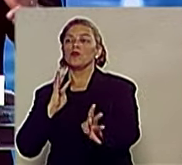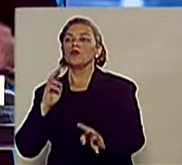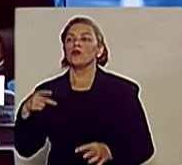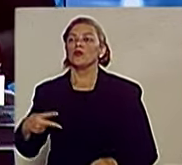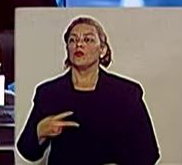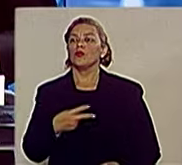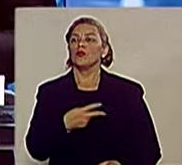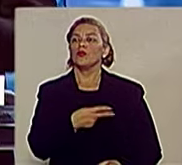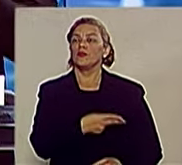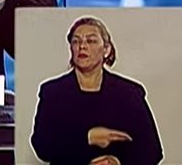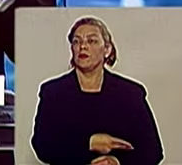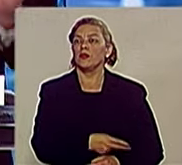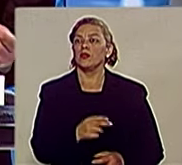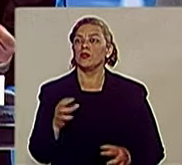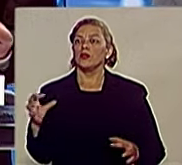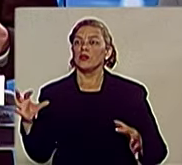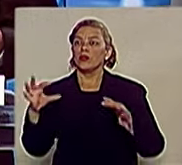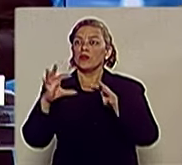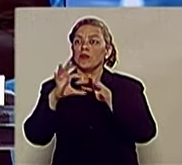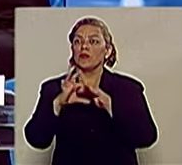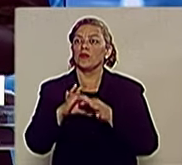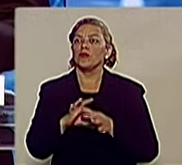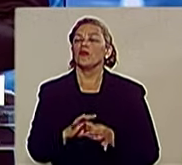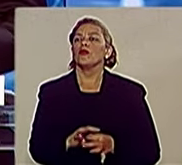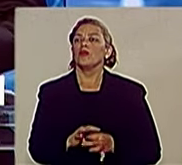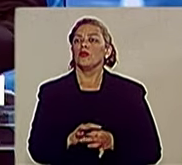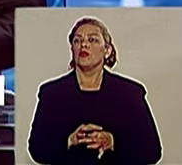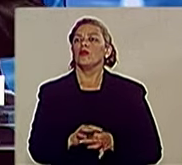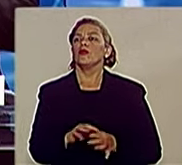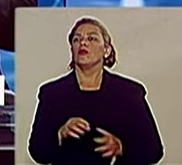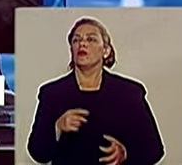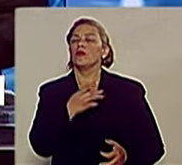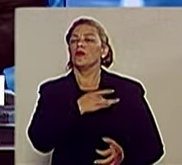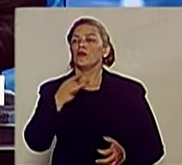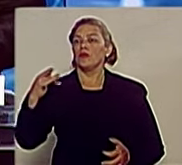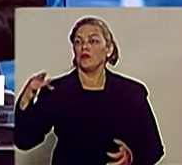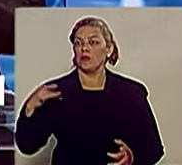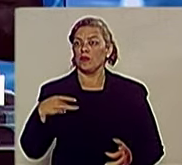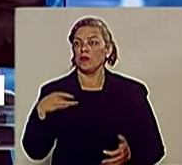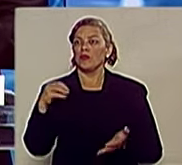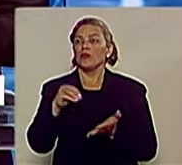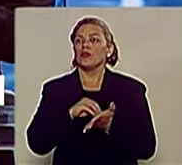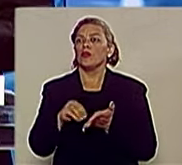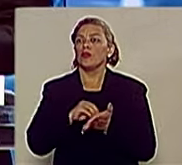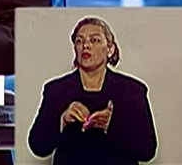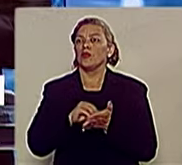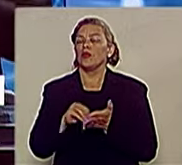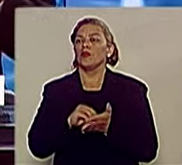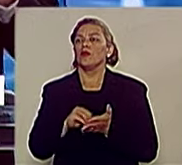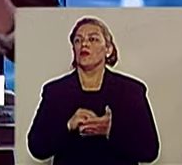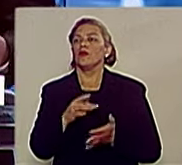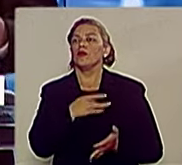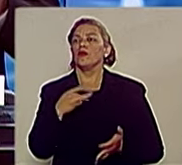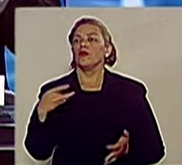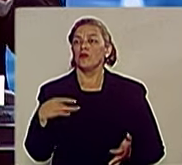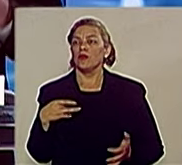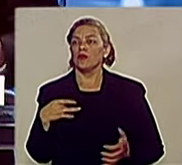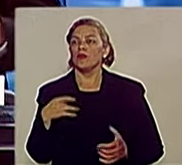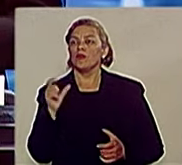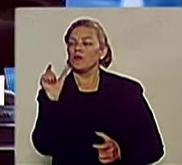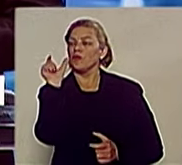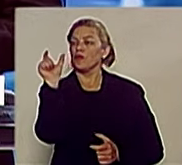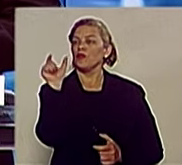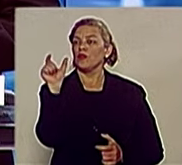a integração da saúde. Para que a UBS, a UPA e o pronto-socorro e a Secretaria de Saúde se conversem. Para isso, tendo um cartão que vai